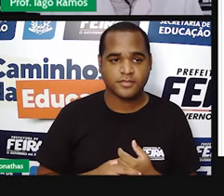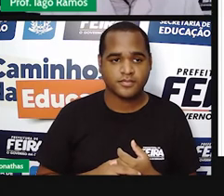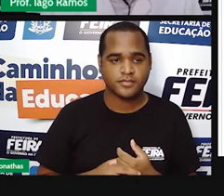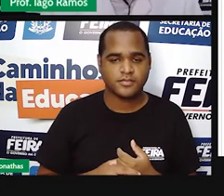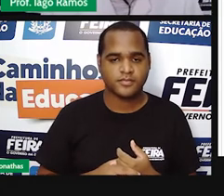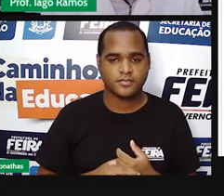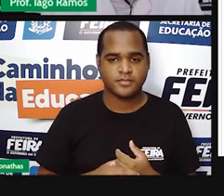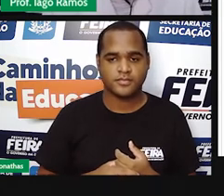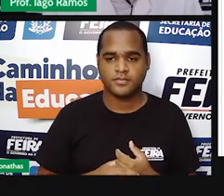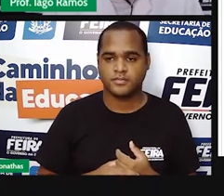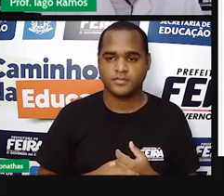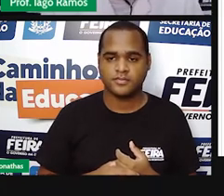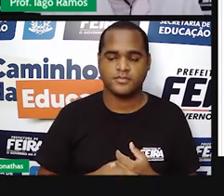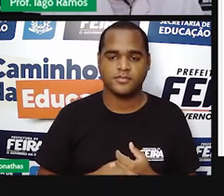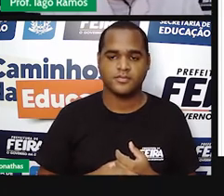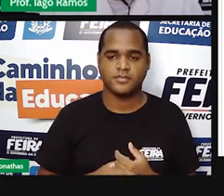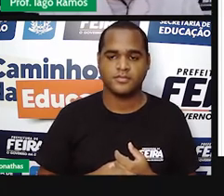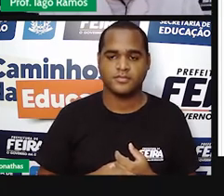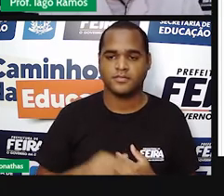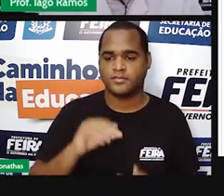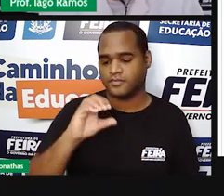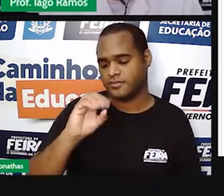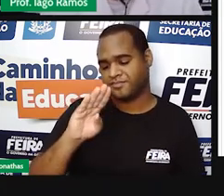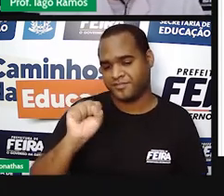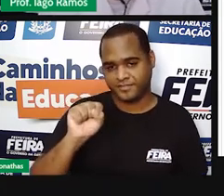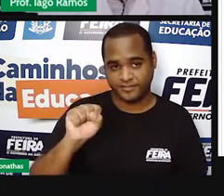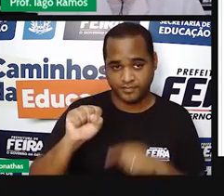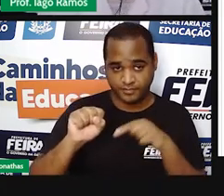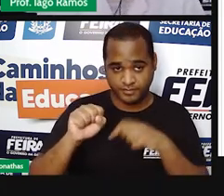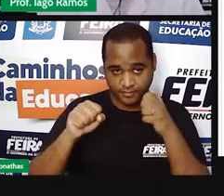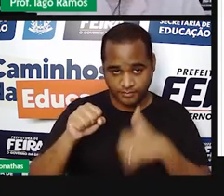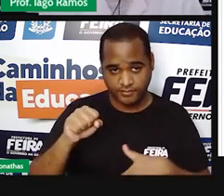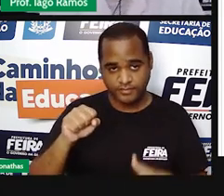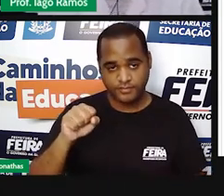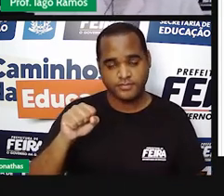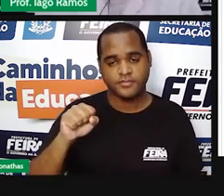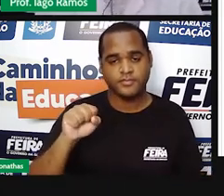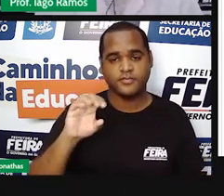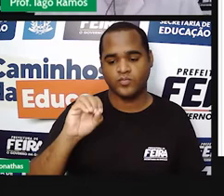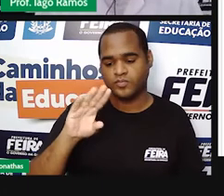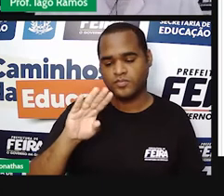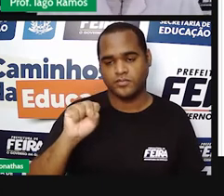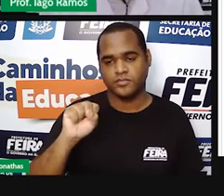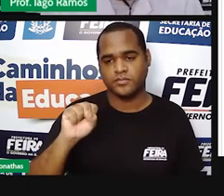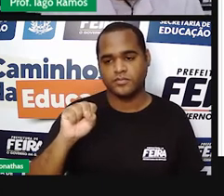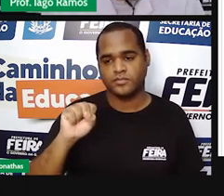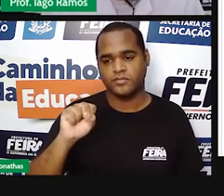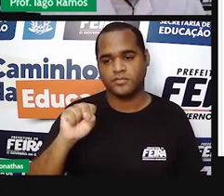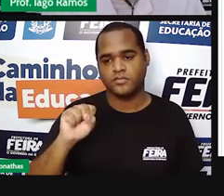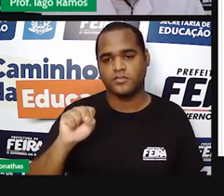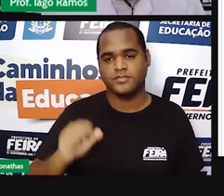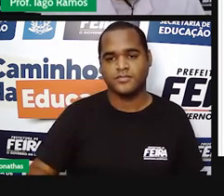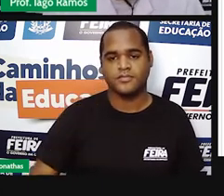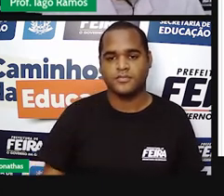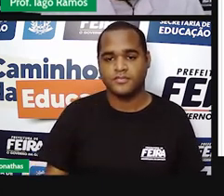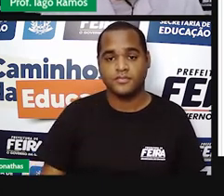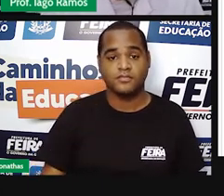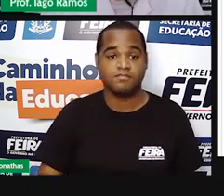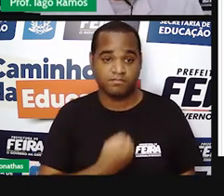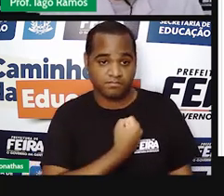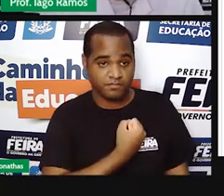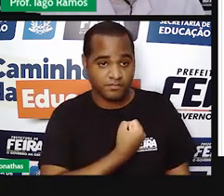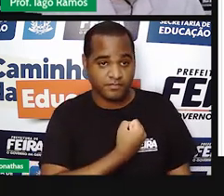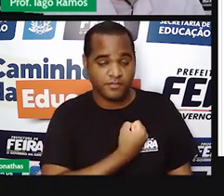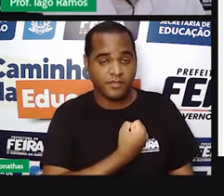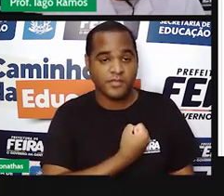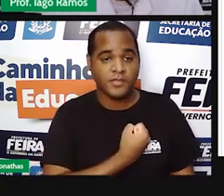Vamos colocar assim, observação. Pronto, assim, acho que vai ficar bacana, né? Os números